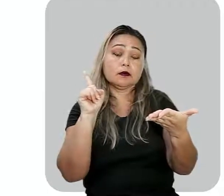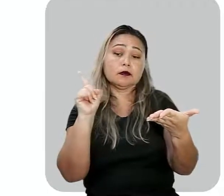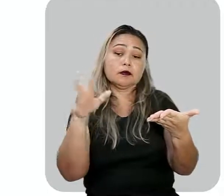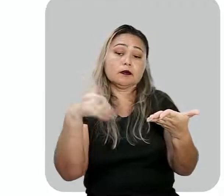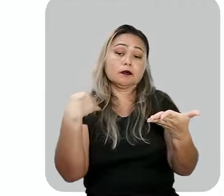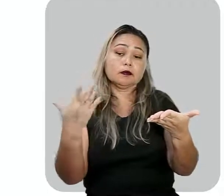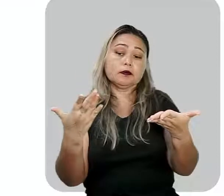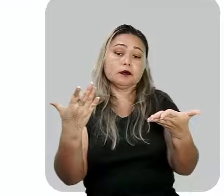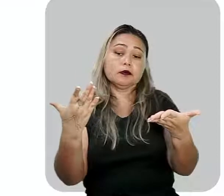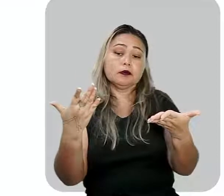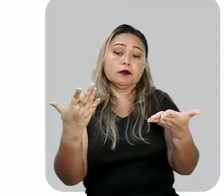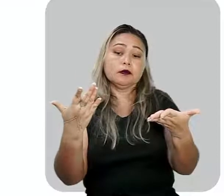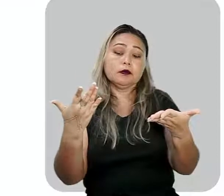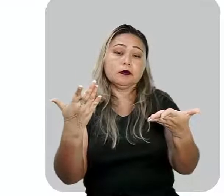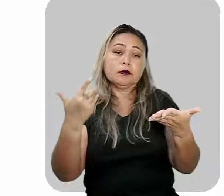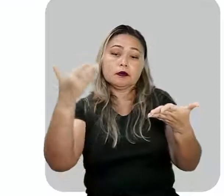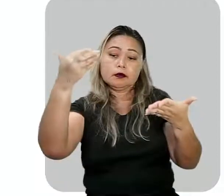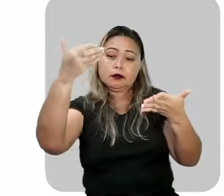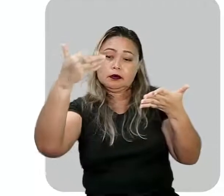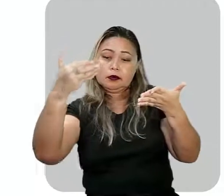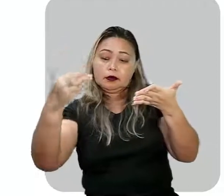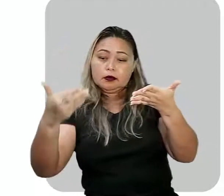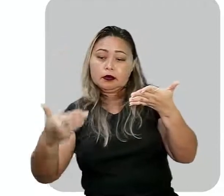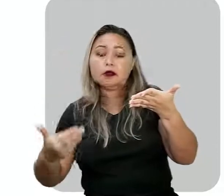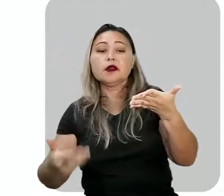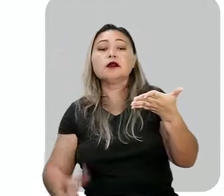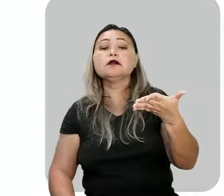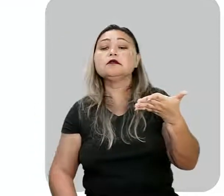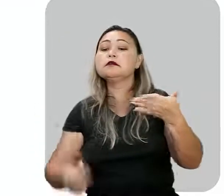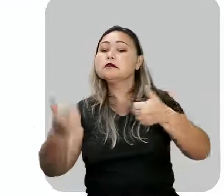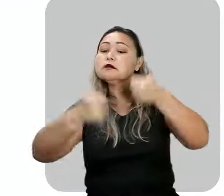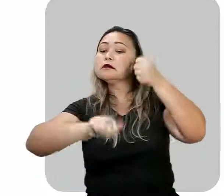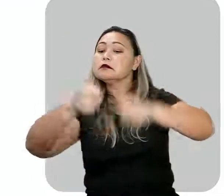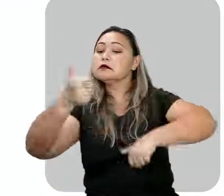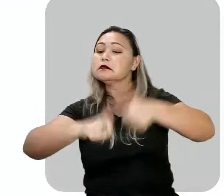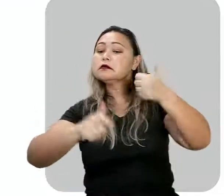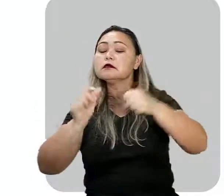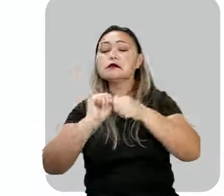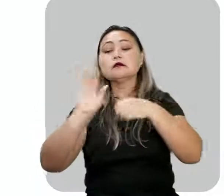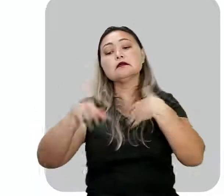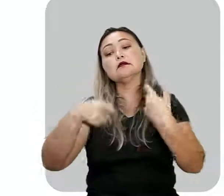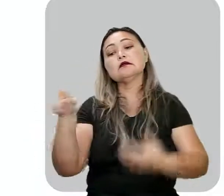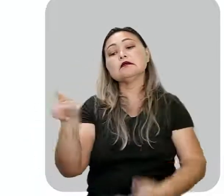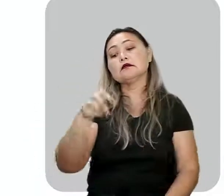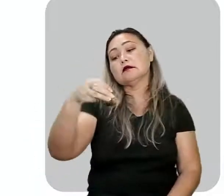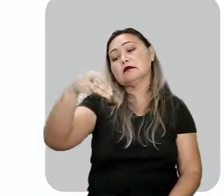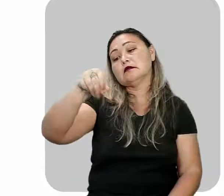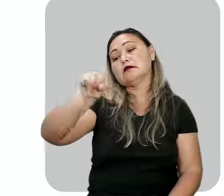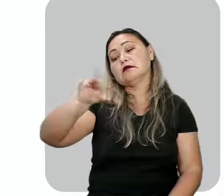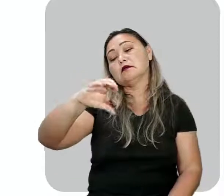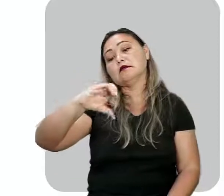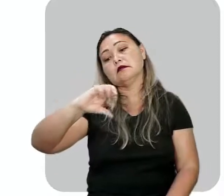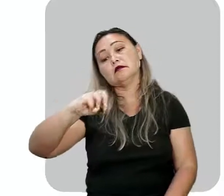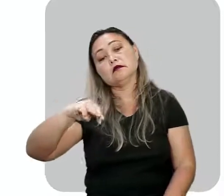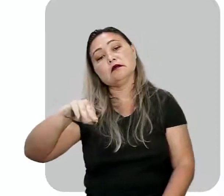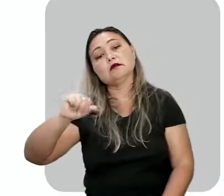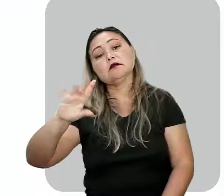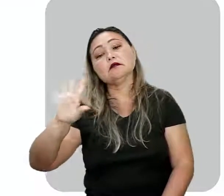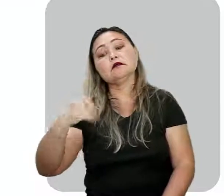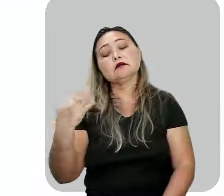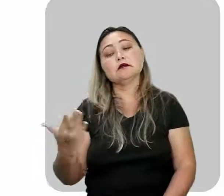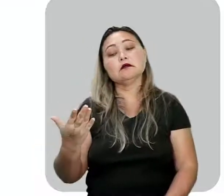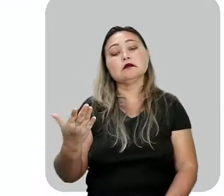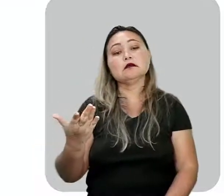ponto em que nós vamos estar aí acompanhando passo a passo essa análise. E a professora Márcia vai aí estar fazendo